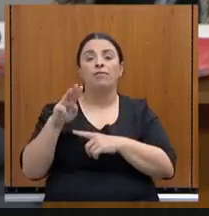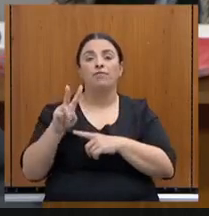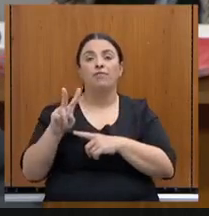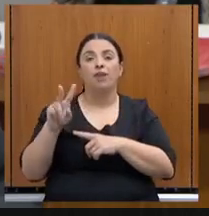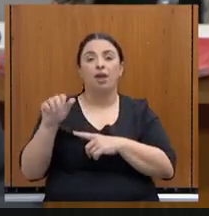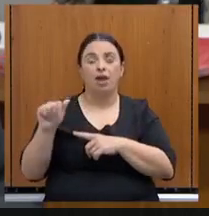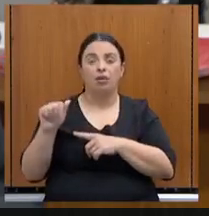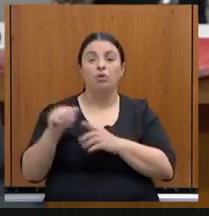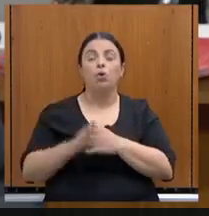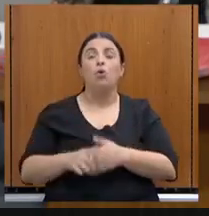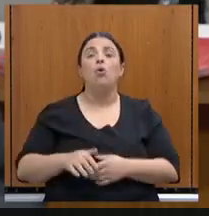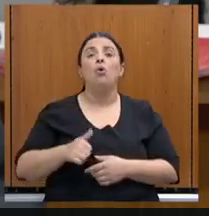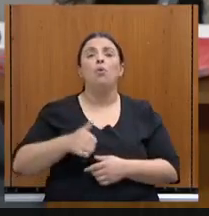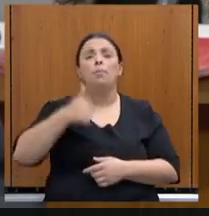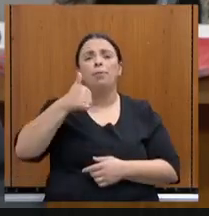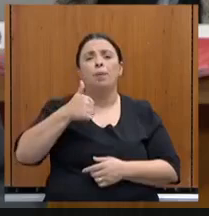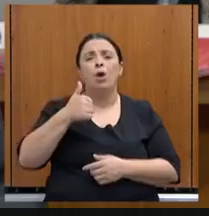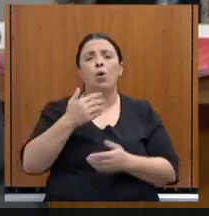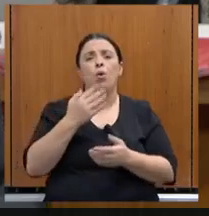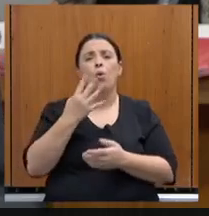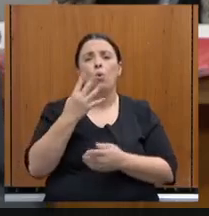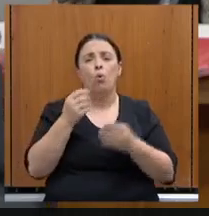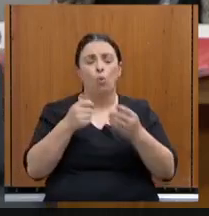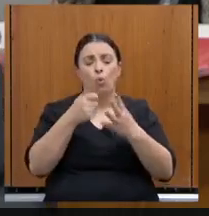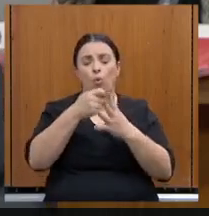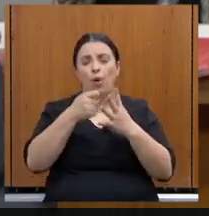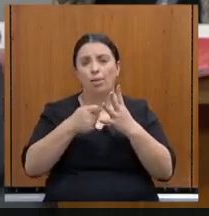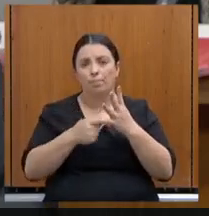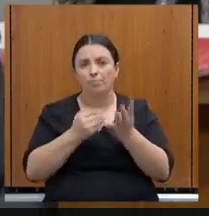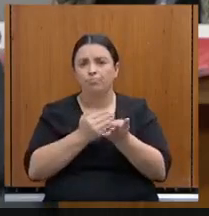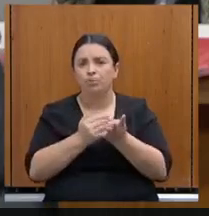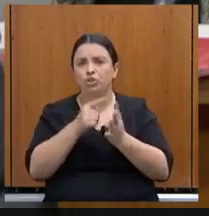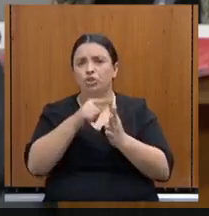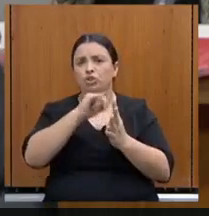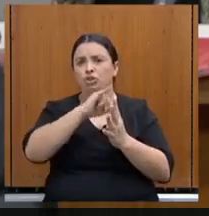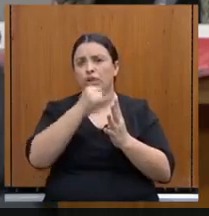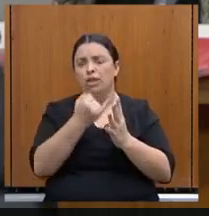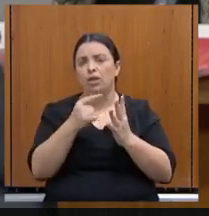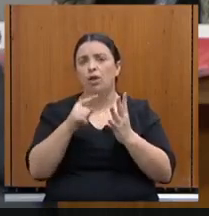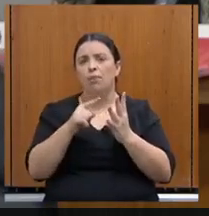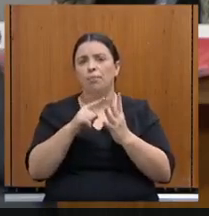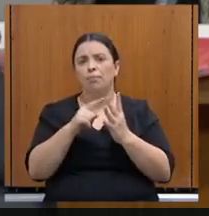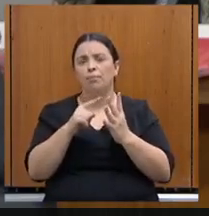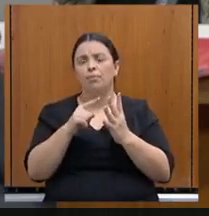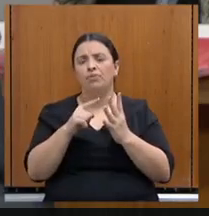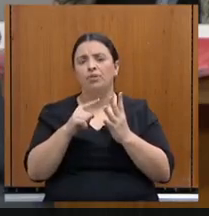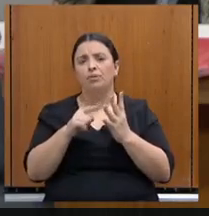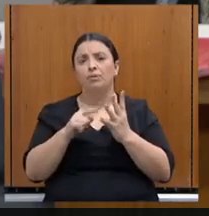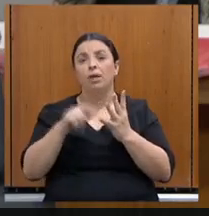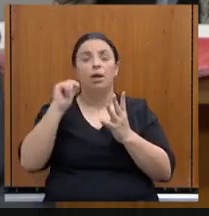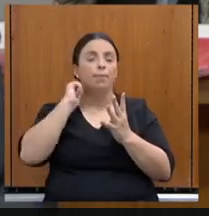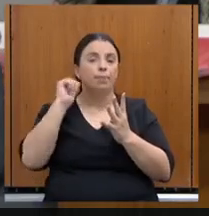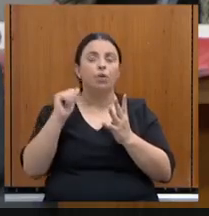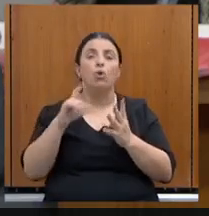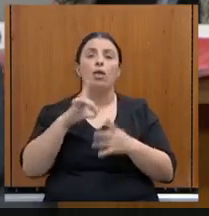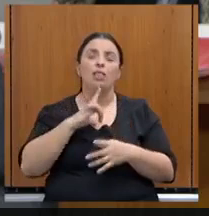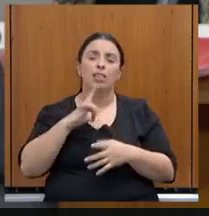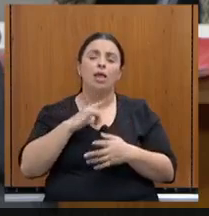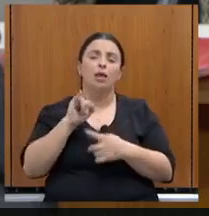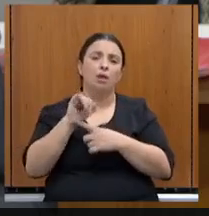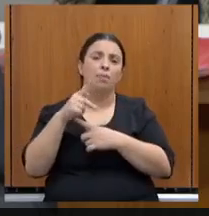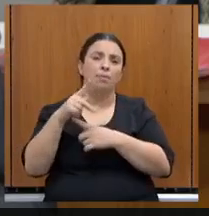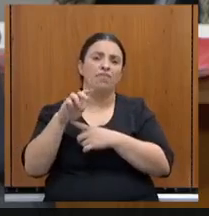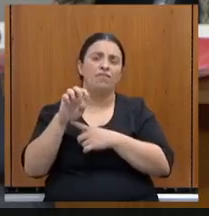quadrimestre atípico, uma vez que você tem uma arrecadação de IPVA, que é sazonal, ela vai só